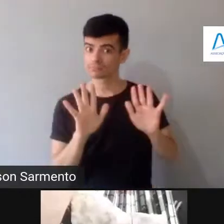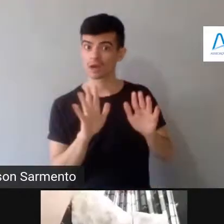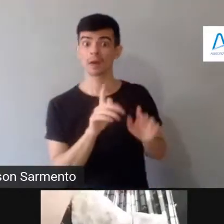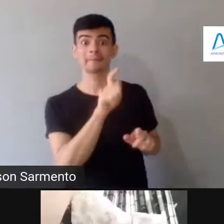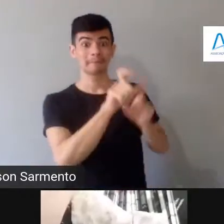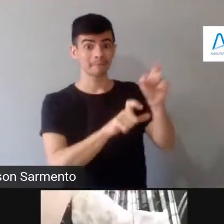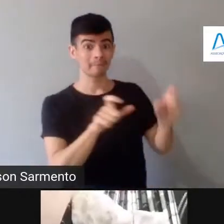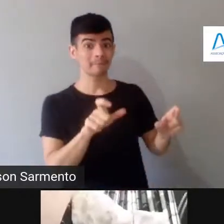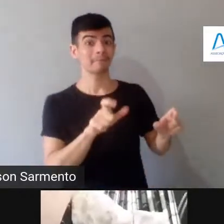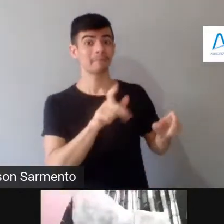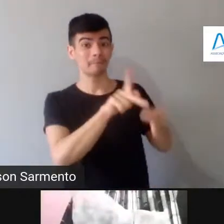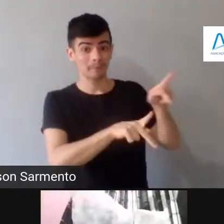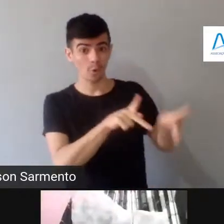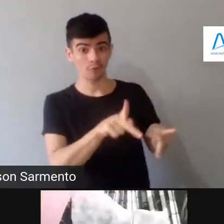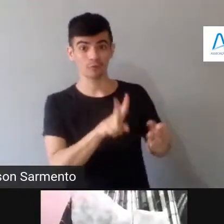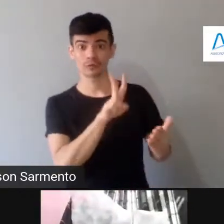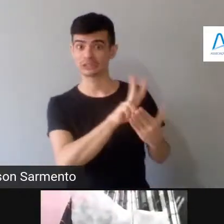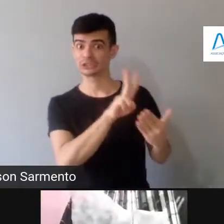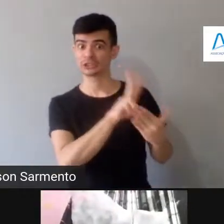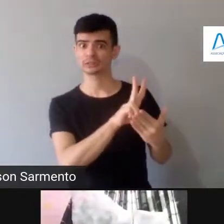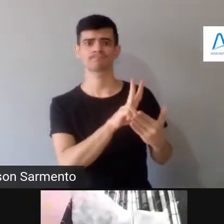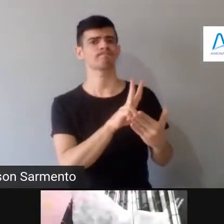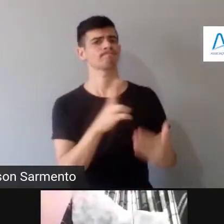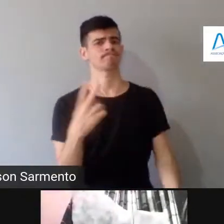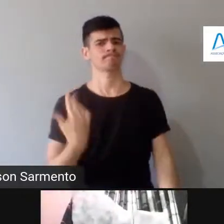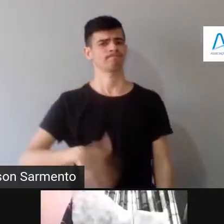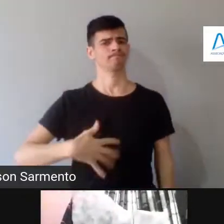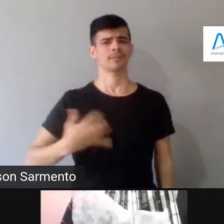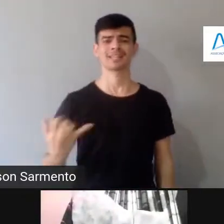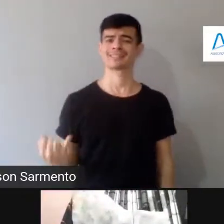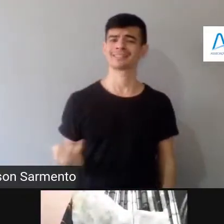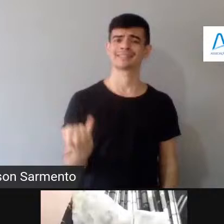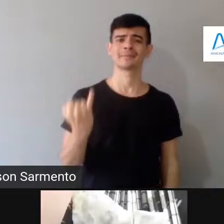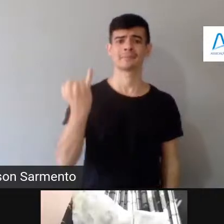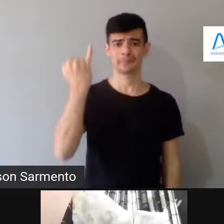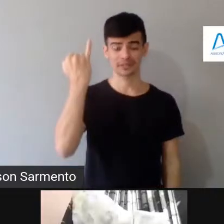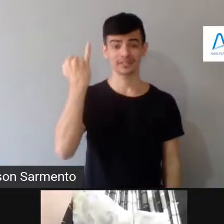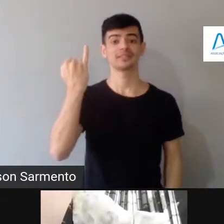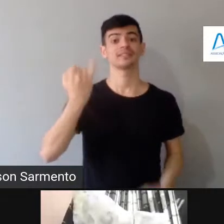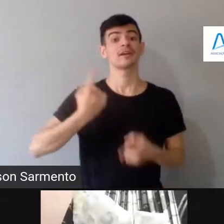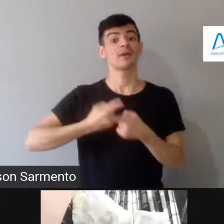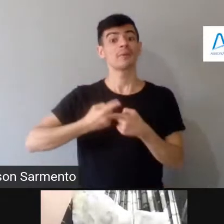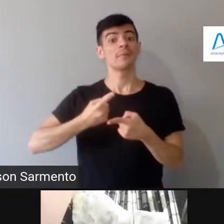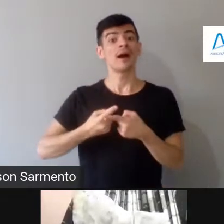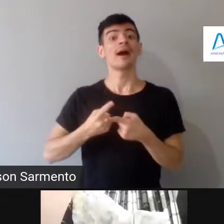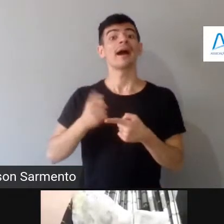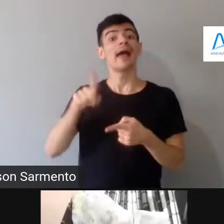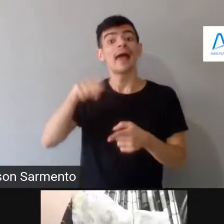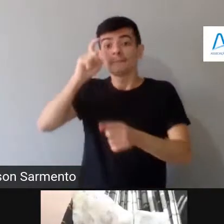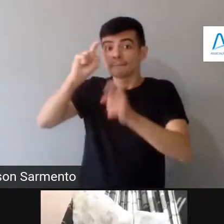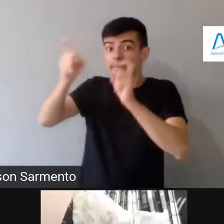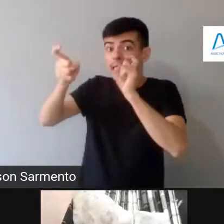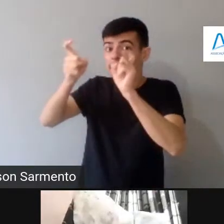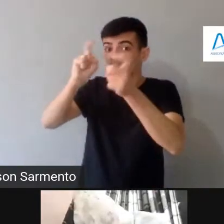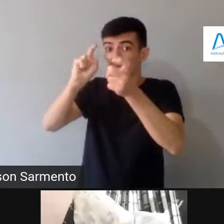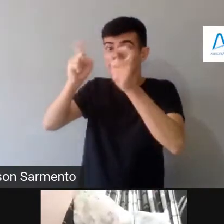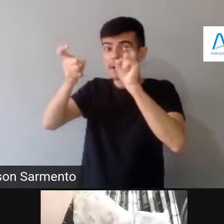você estar, é, é, diretamente trocando ideia, né, então, Então, por isso que o